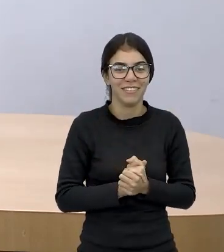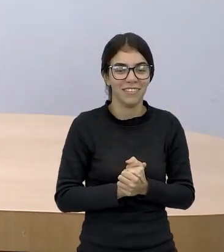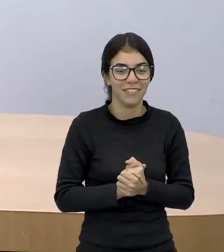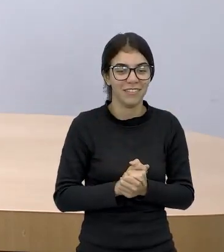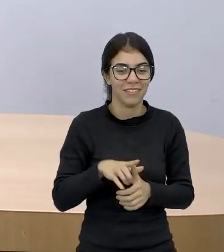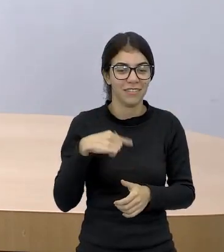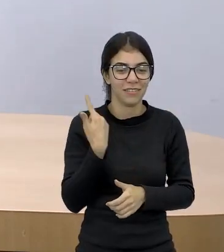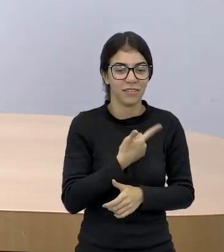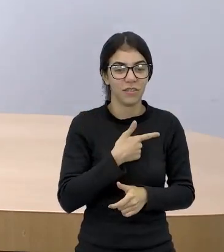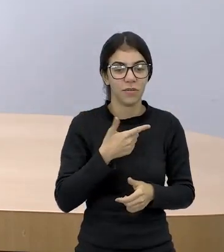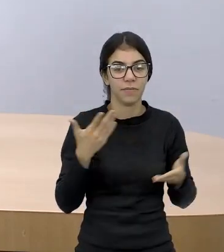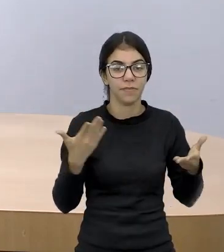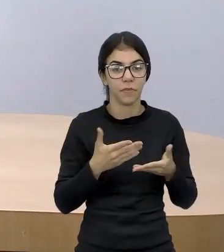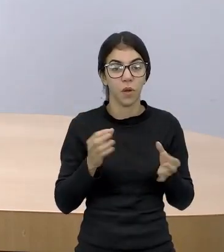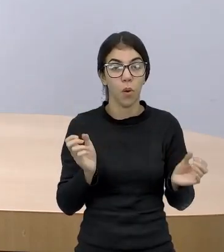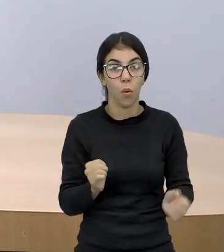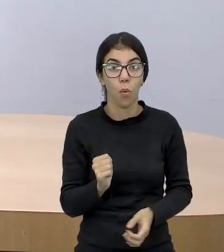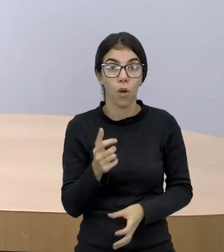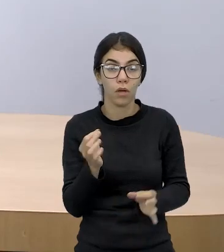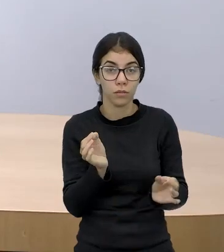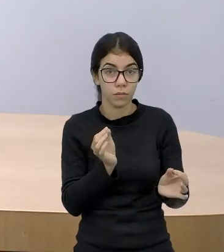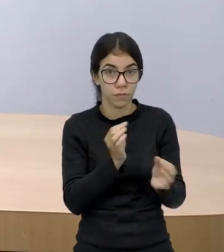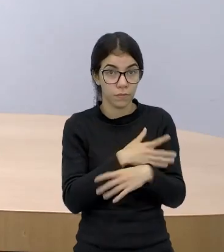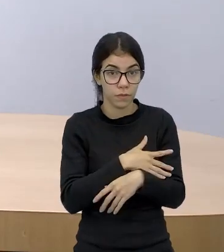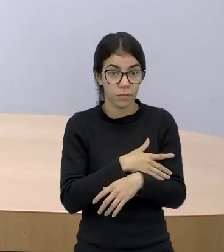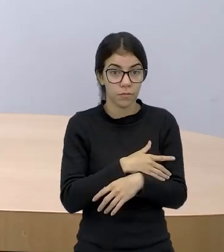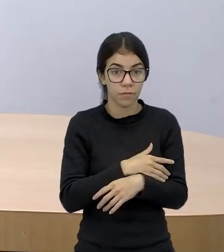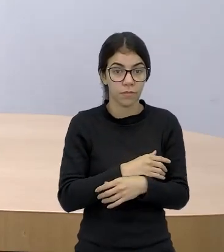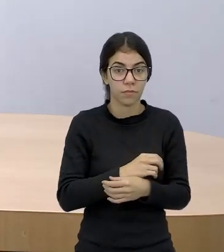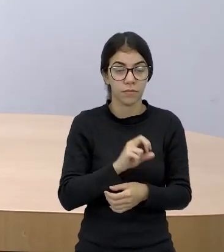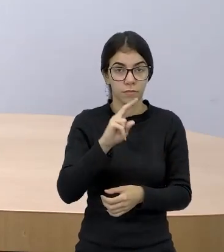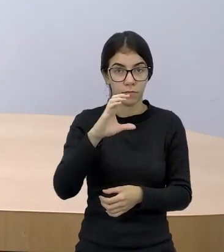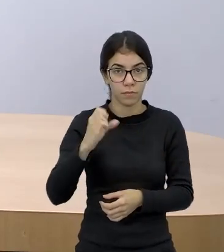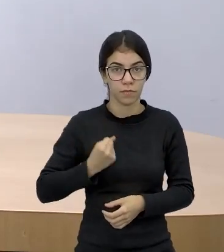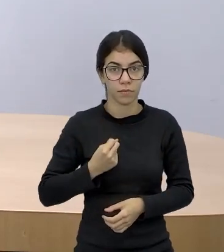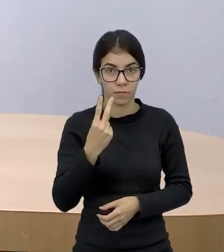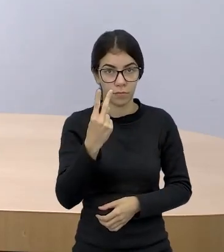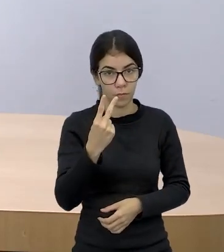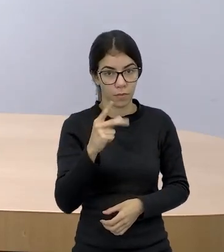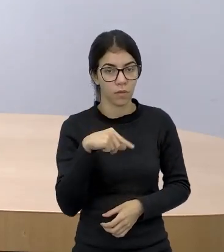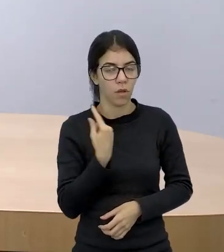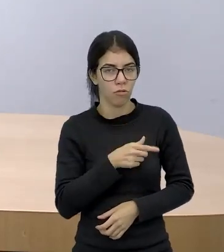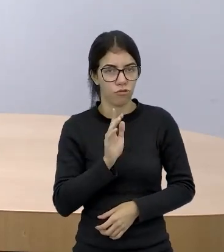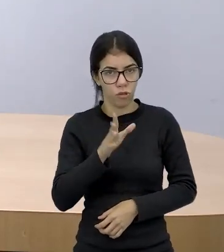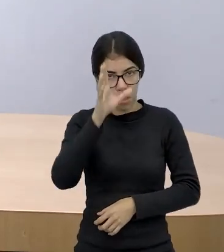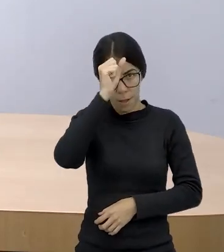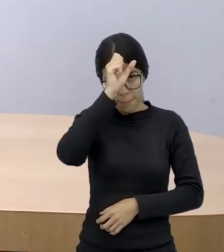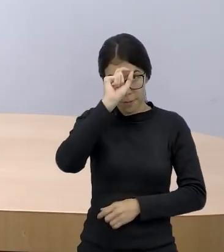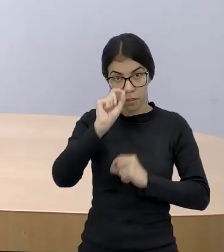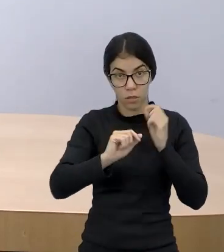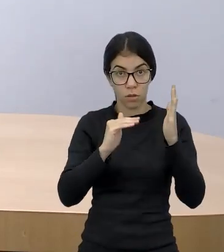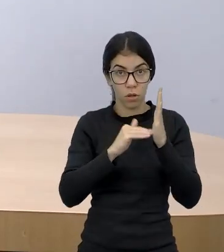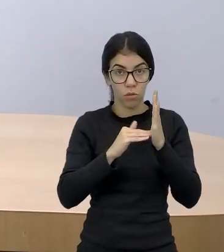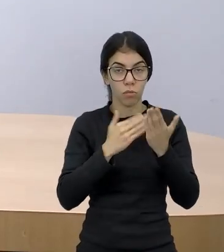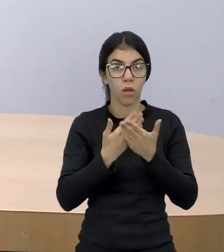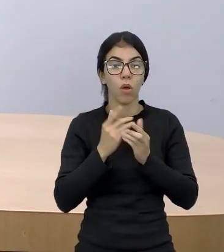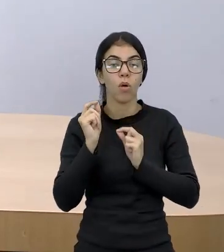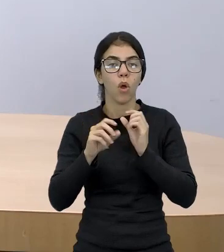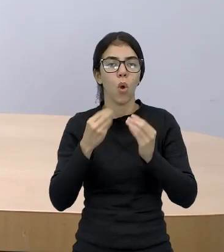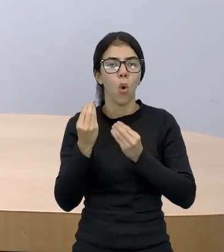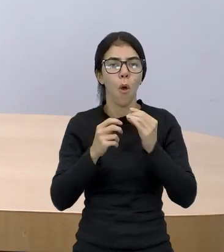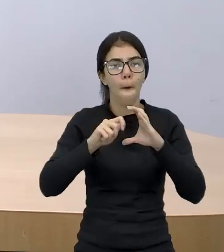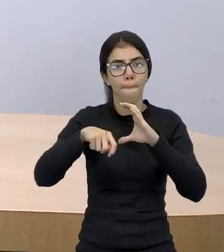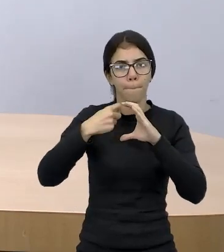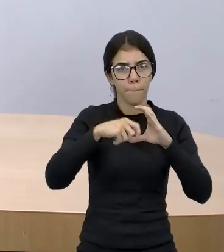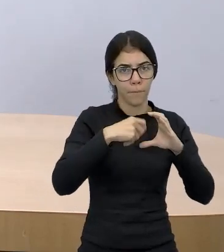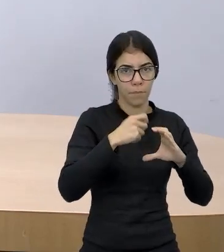a gente tá chegando no finalzinho aí da nossa unidade curricular 2. A gente aprendeu na última aula como fazer um vídeo